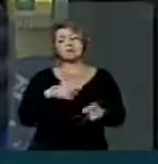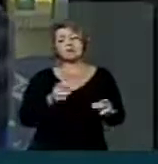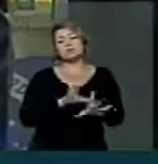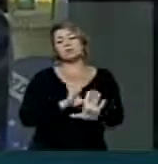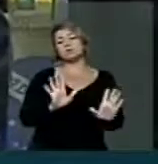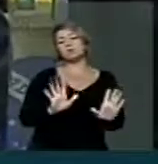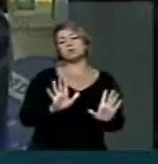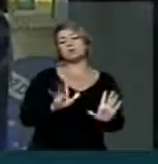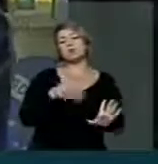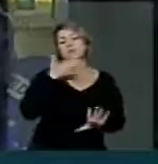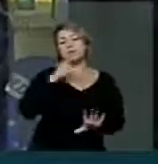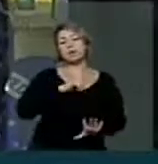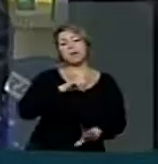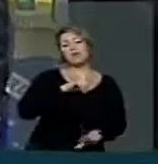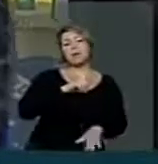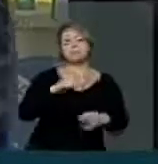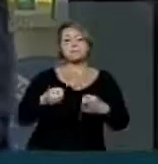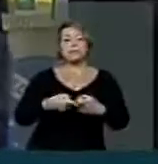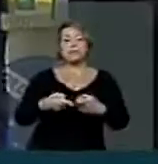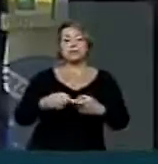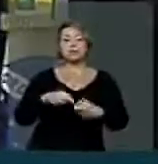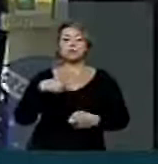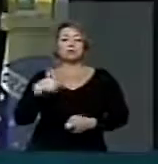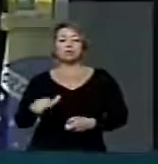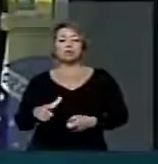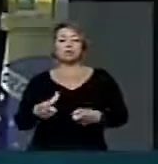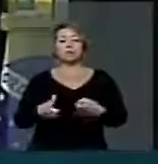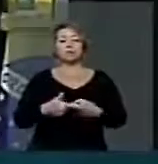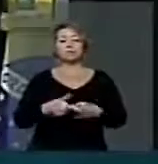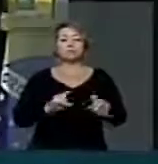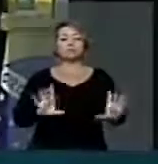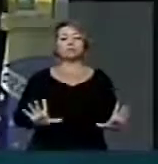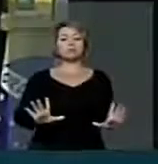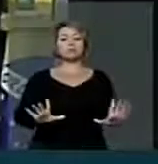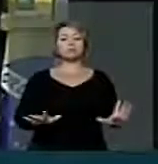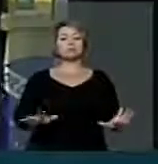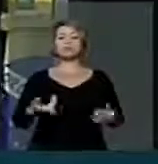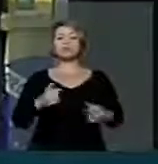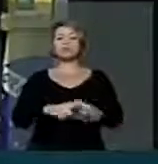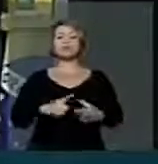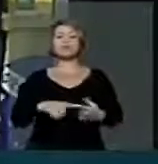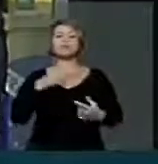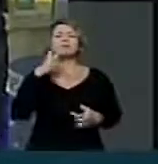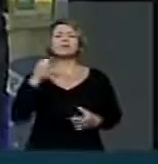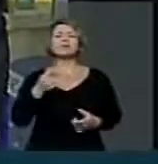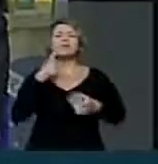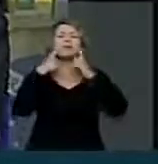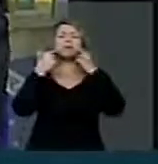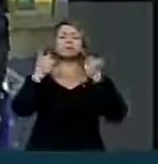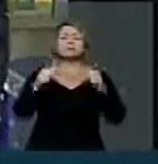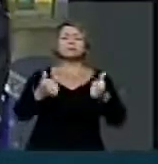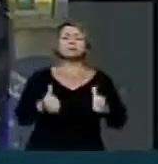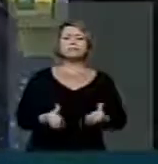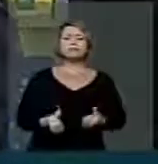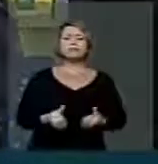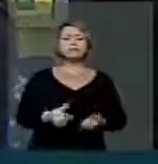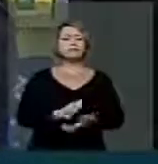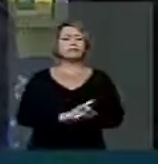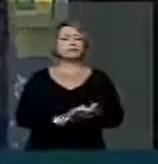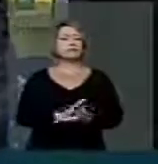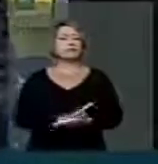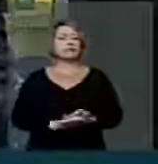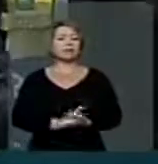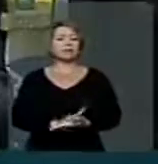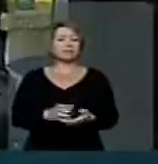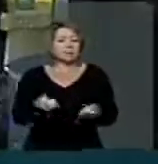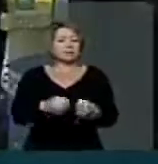encerrado. Que bom se fosse assim. Nós não teríamos por que analisar nada do